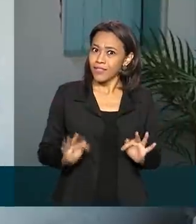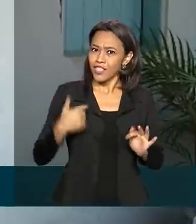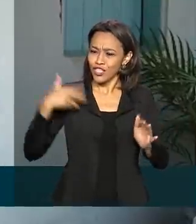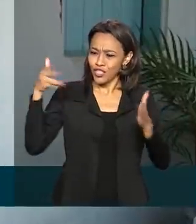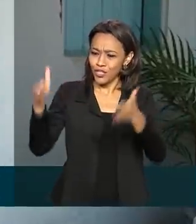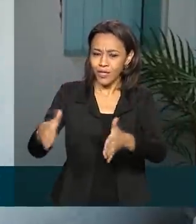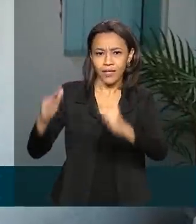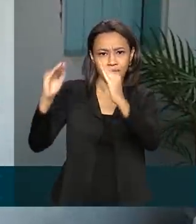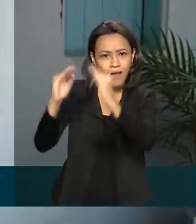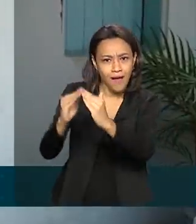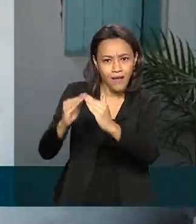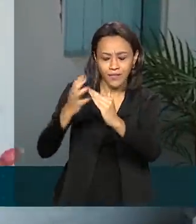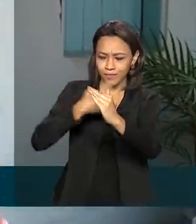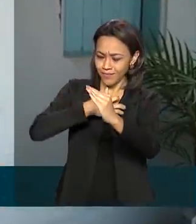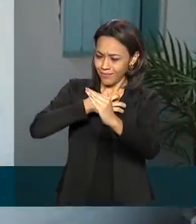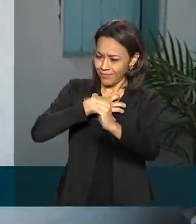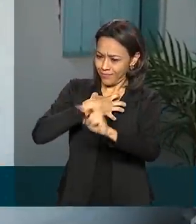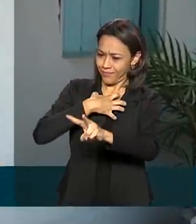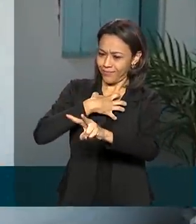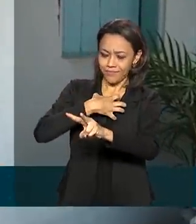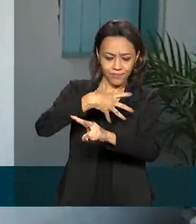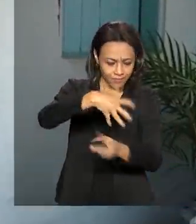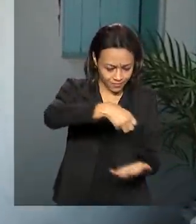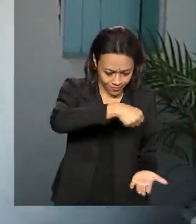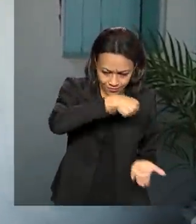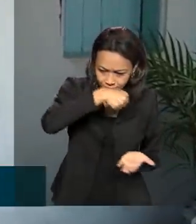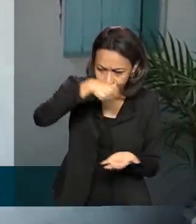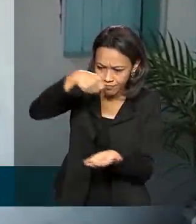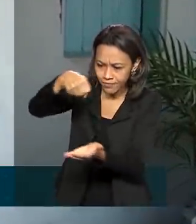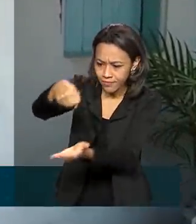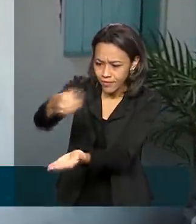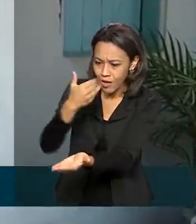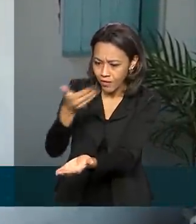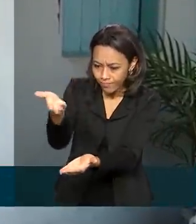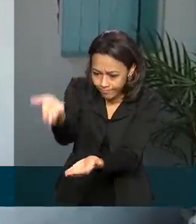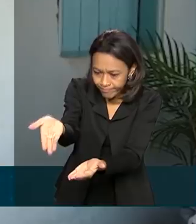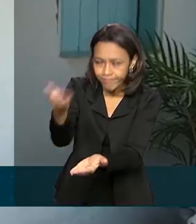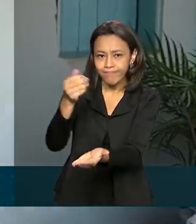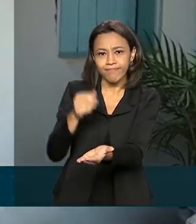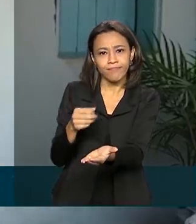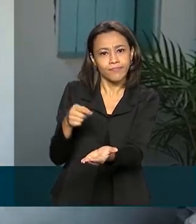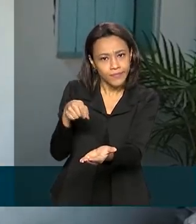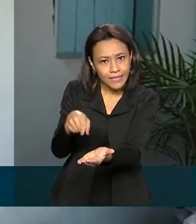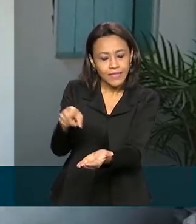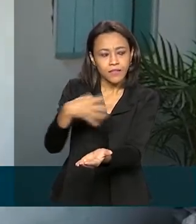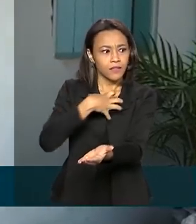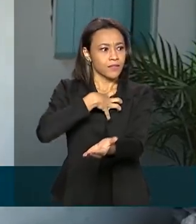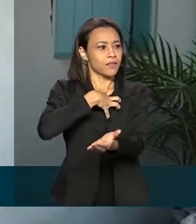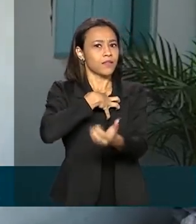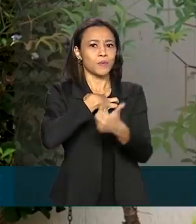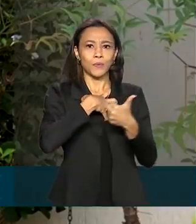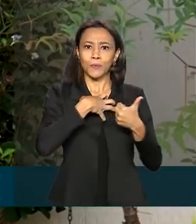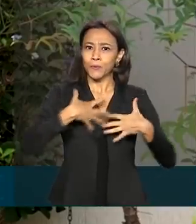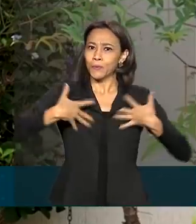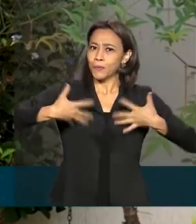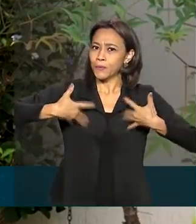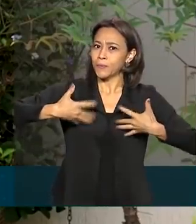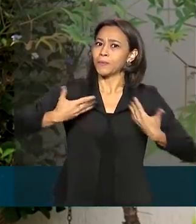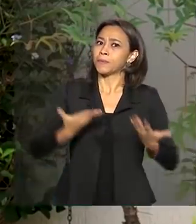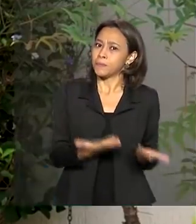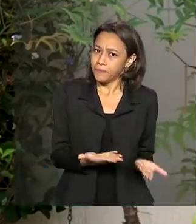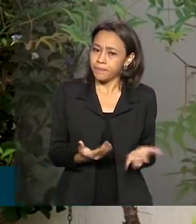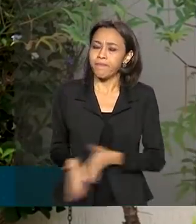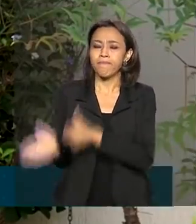nas casas para entregar essas cestas, como elas se sentem gratificantes. Para